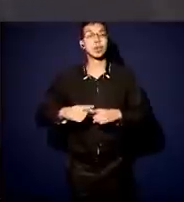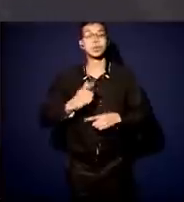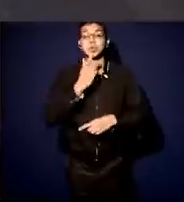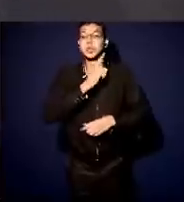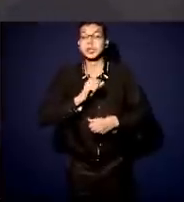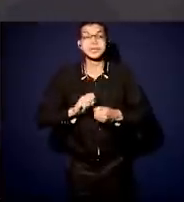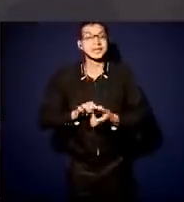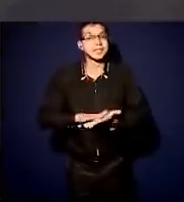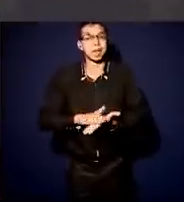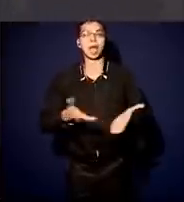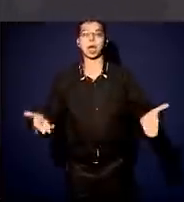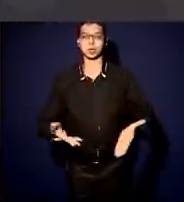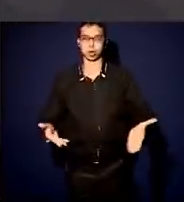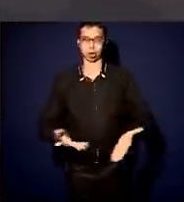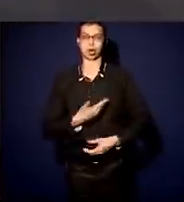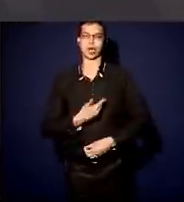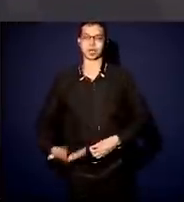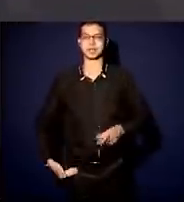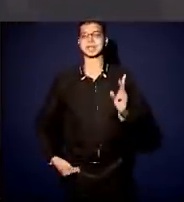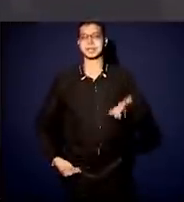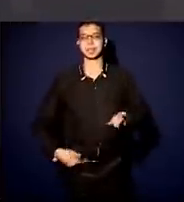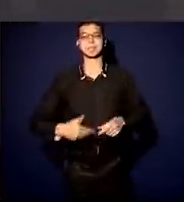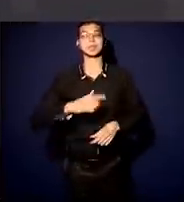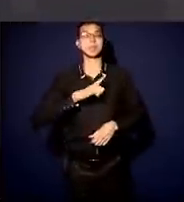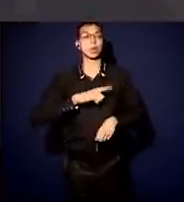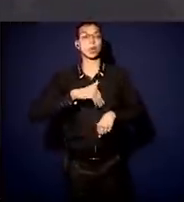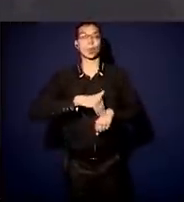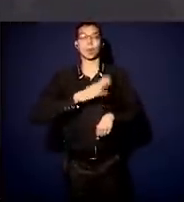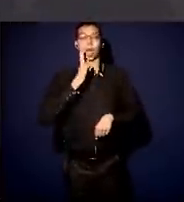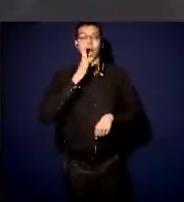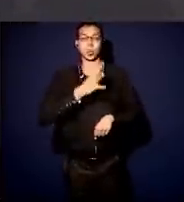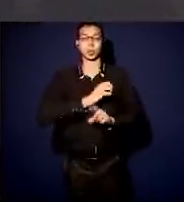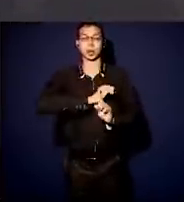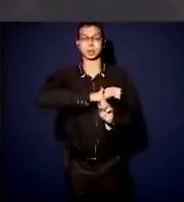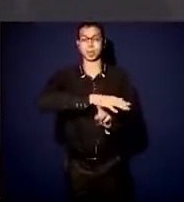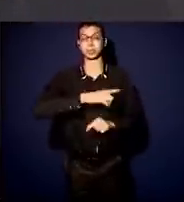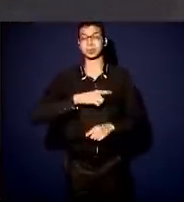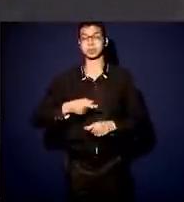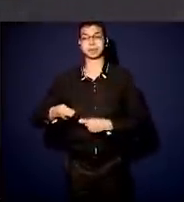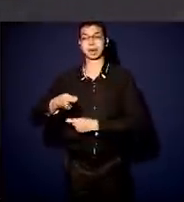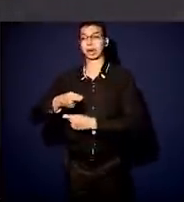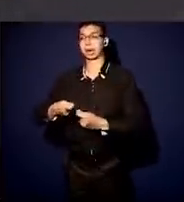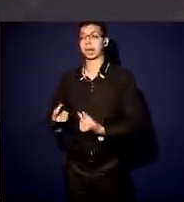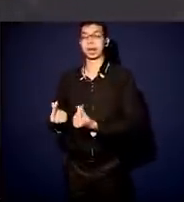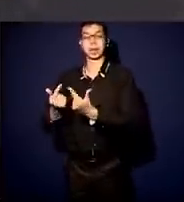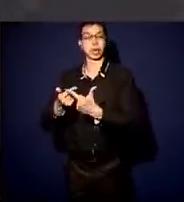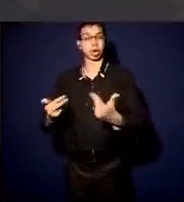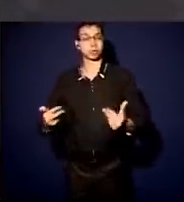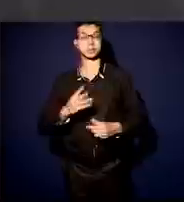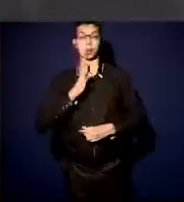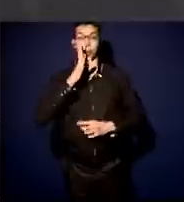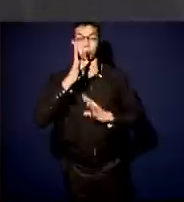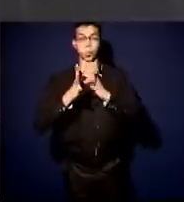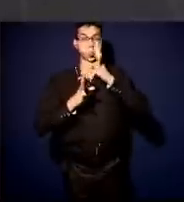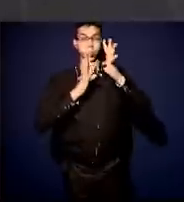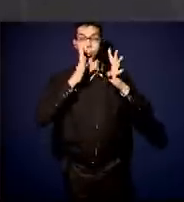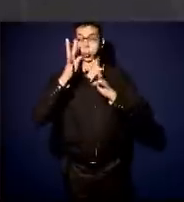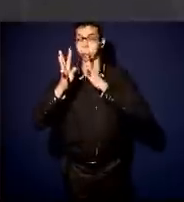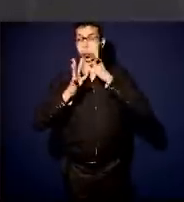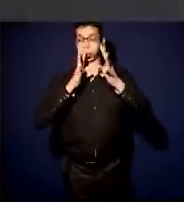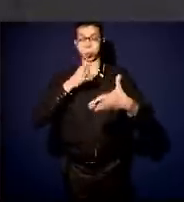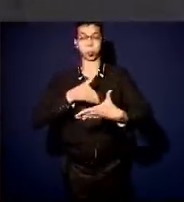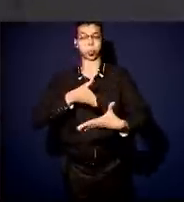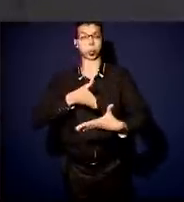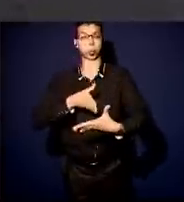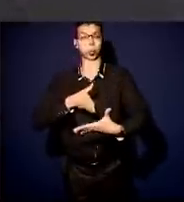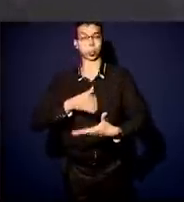atual, agora a culpa é do Banco Central, a culpa é deste, daquele, a culpa é do mercado ou de outros que se colocam no seu caminho. O papel